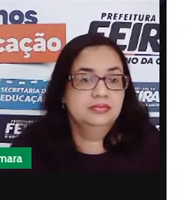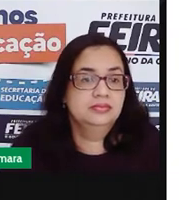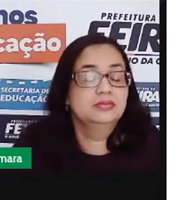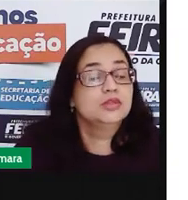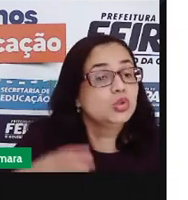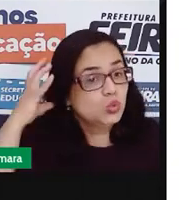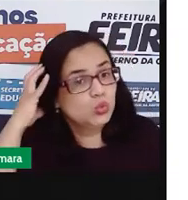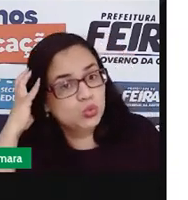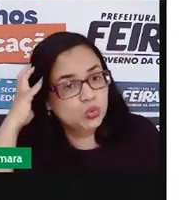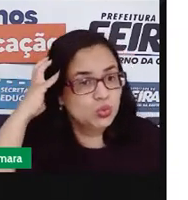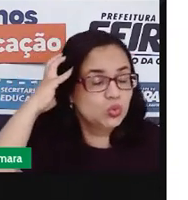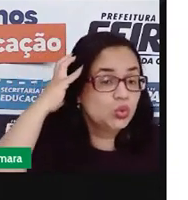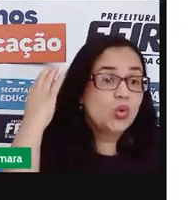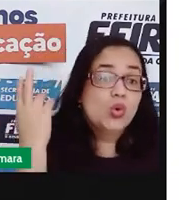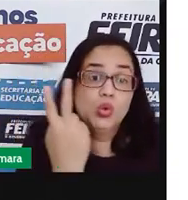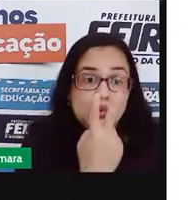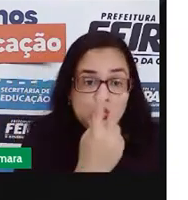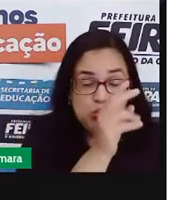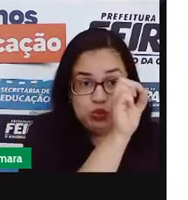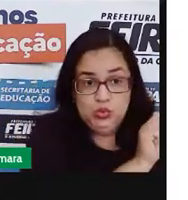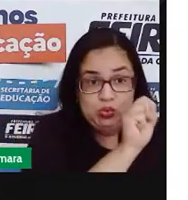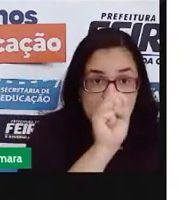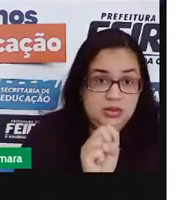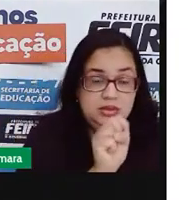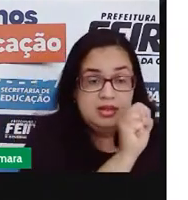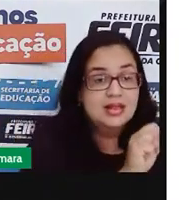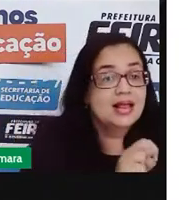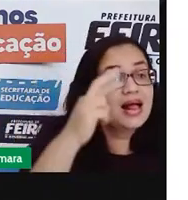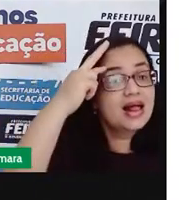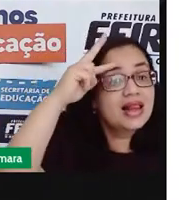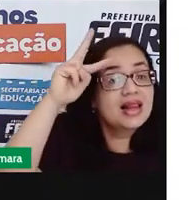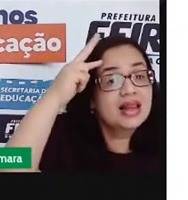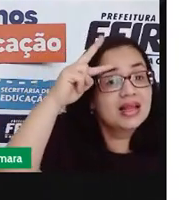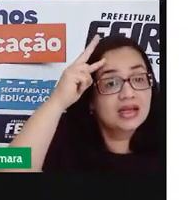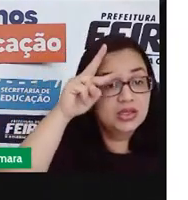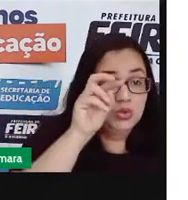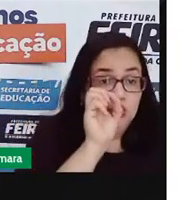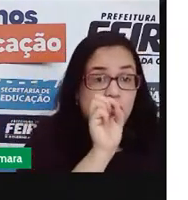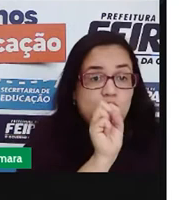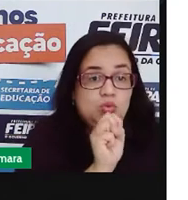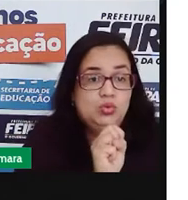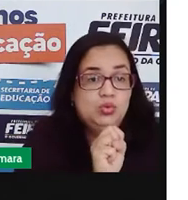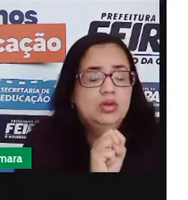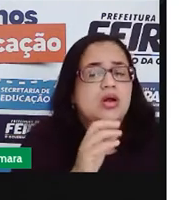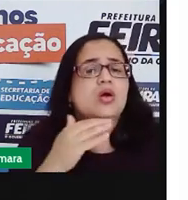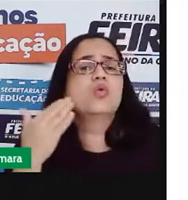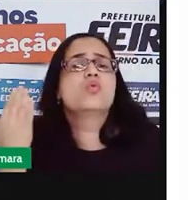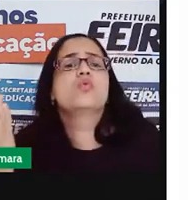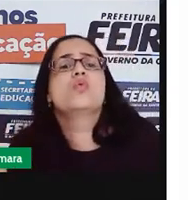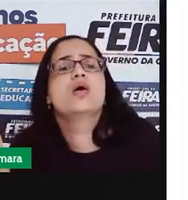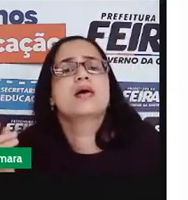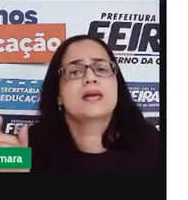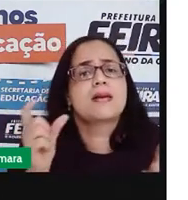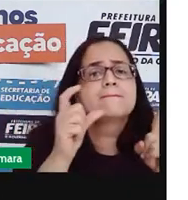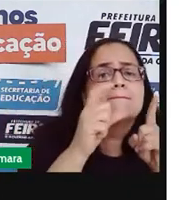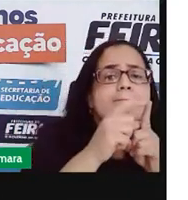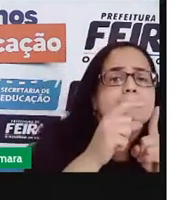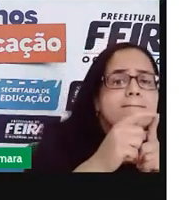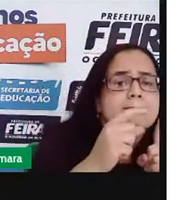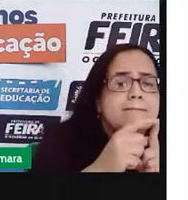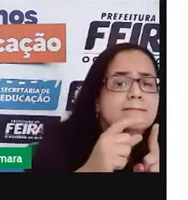O som dos dois S lembra o som do S em que parte da palavra?